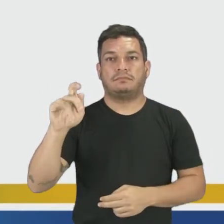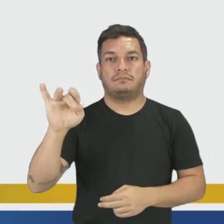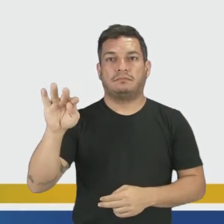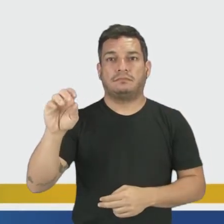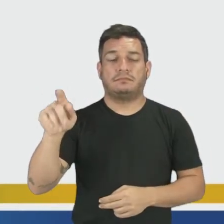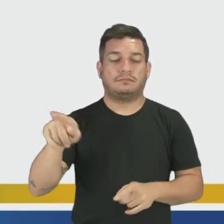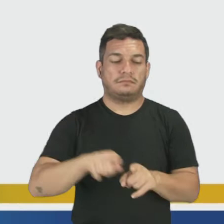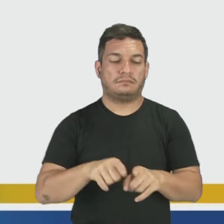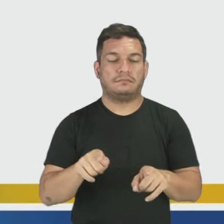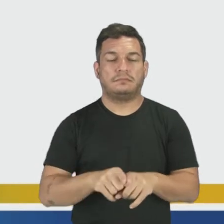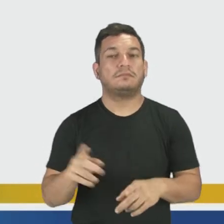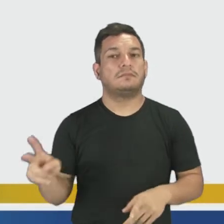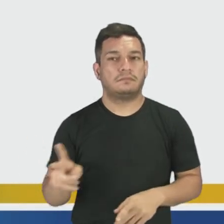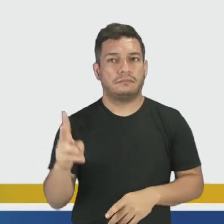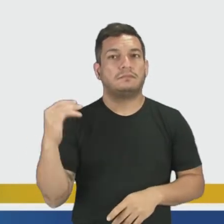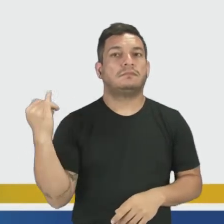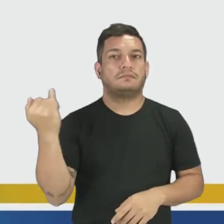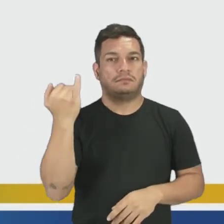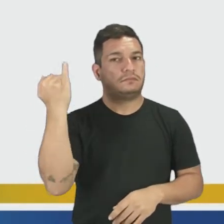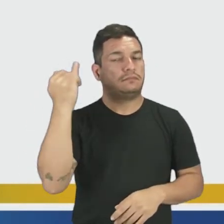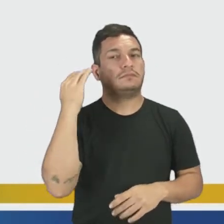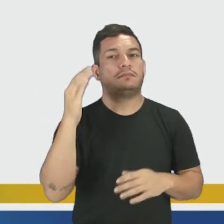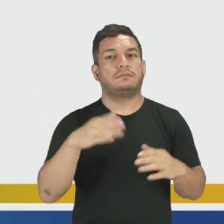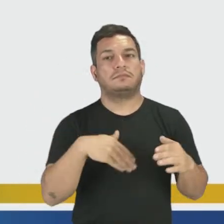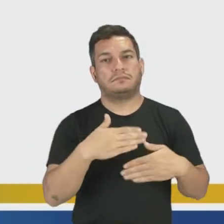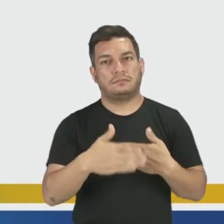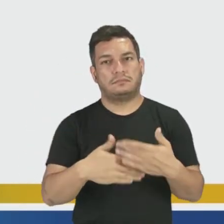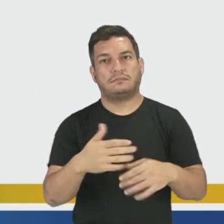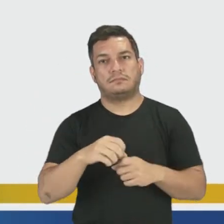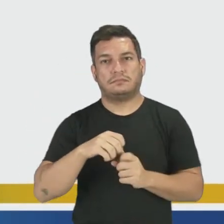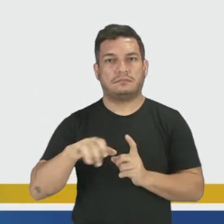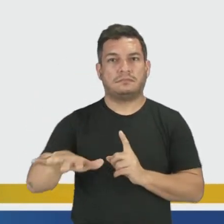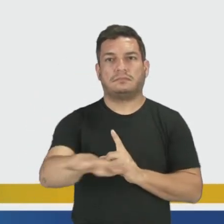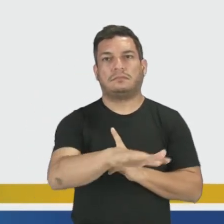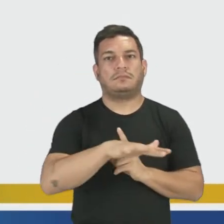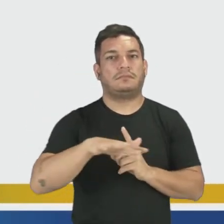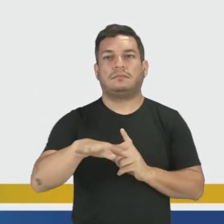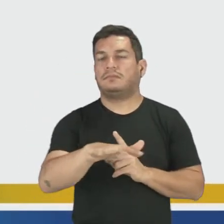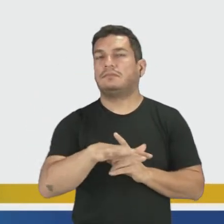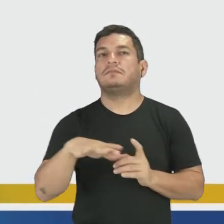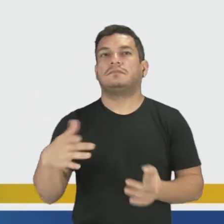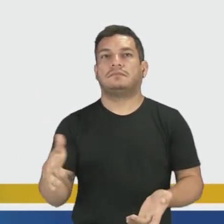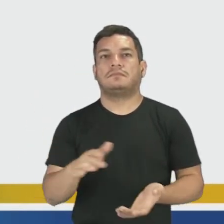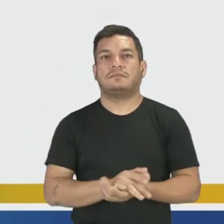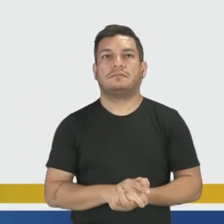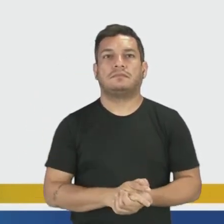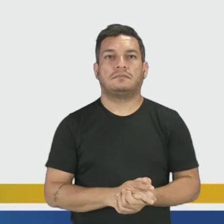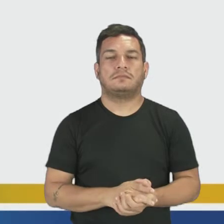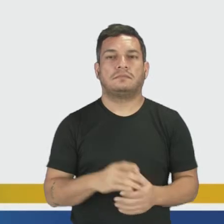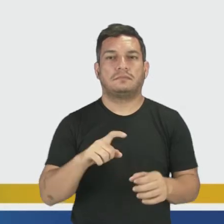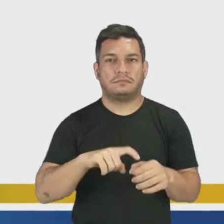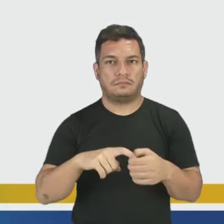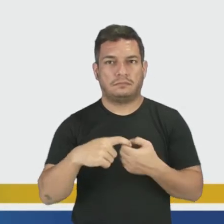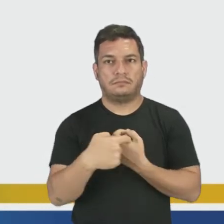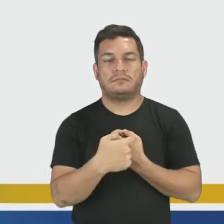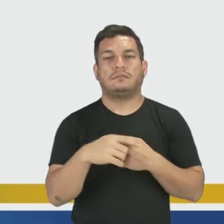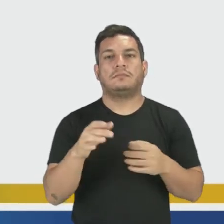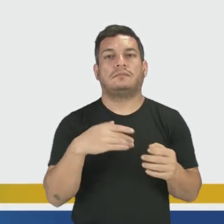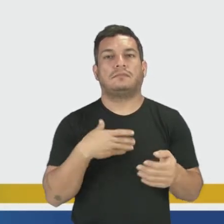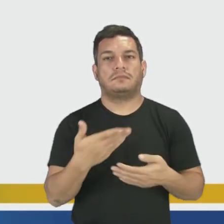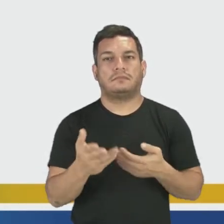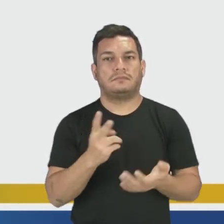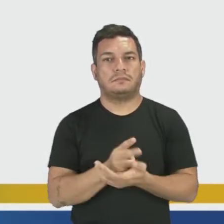valor essencial. Ele é passado de geração em geração. A cooperação, você